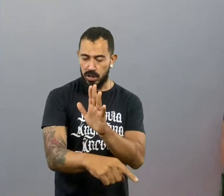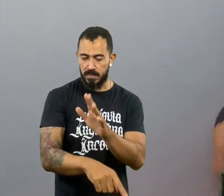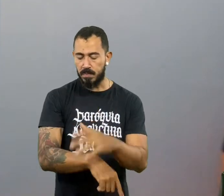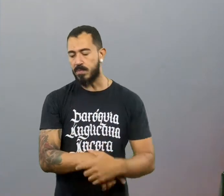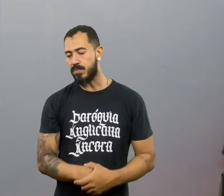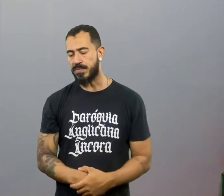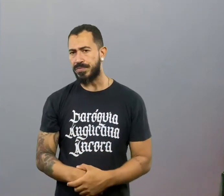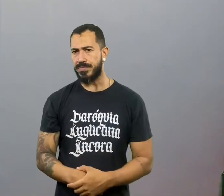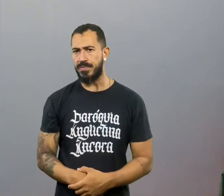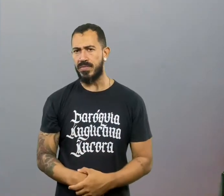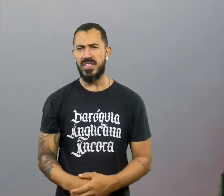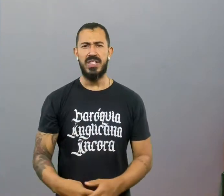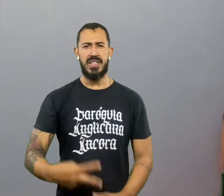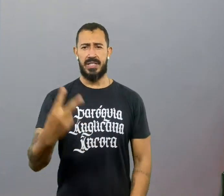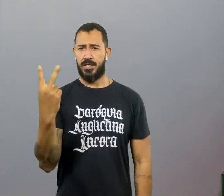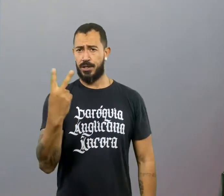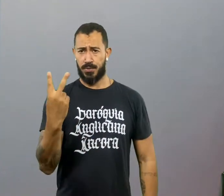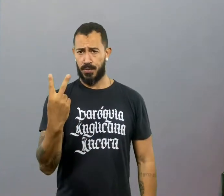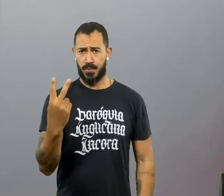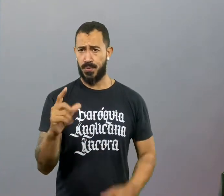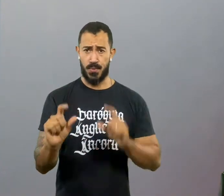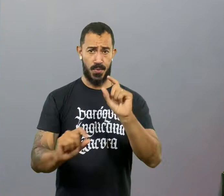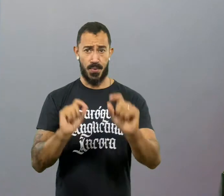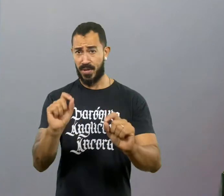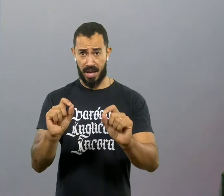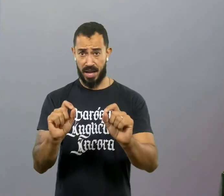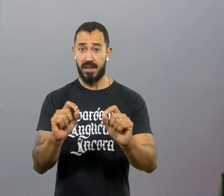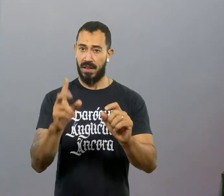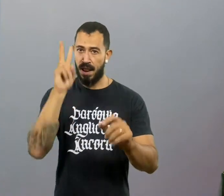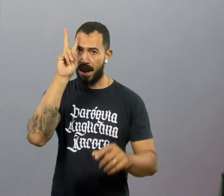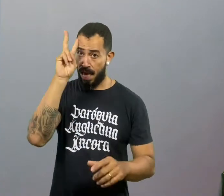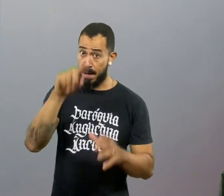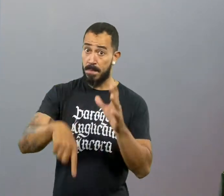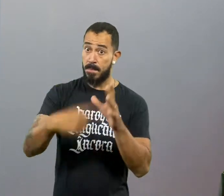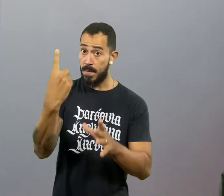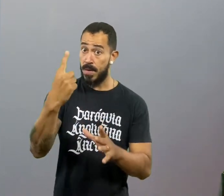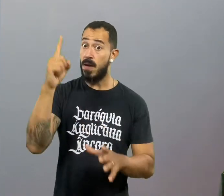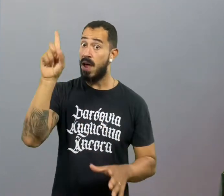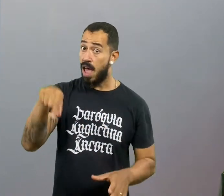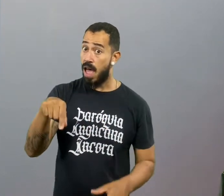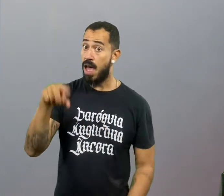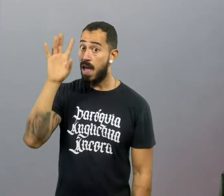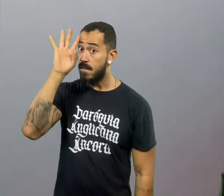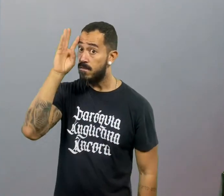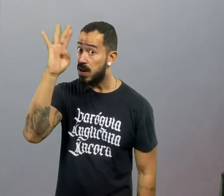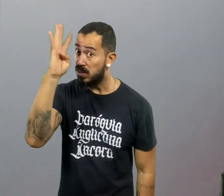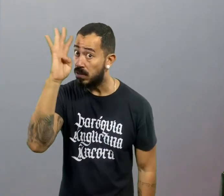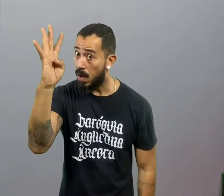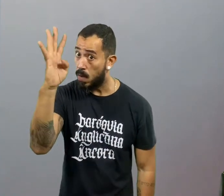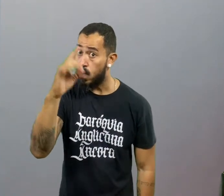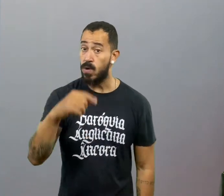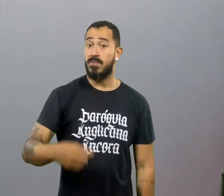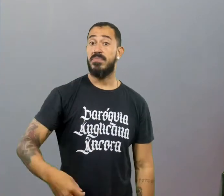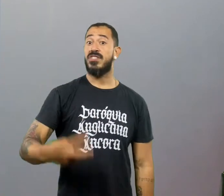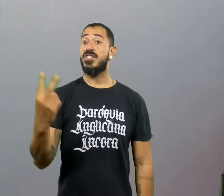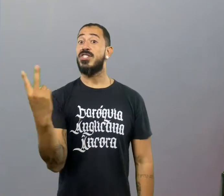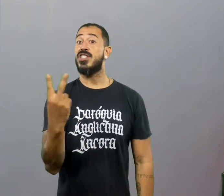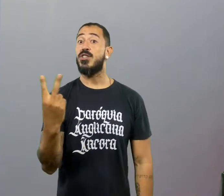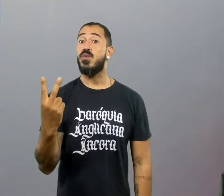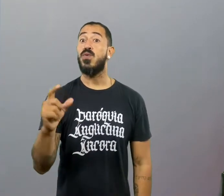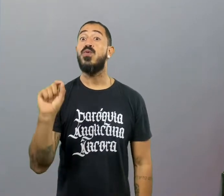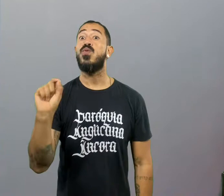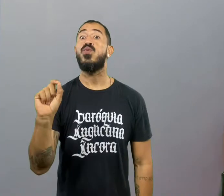passo da prudência que eu quero apresentar, primeiro lembrando, fazer uma boa reflexão sobre a sua vida. e o segundo é fazer um